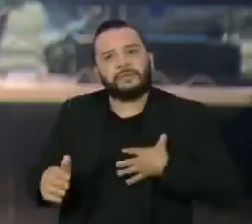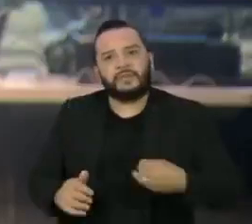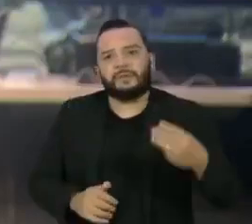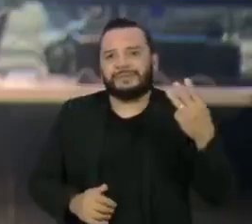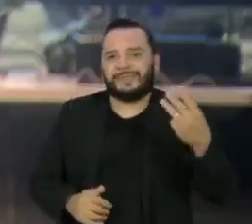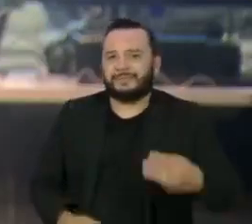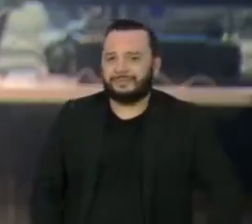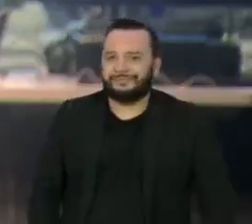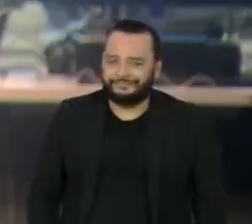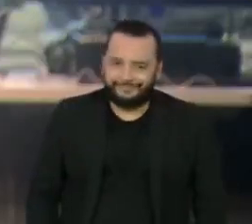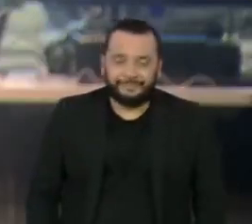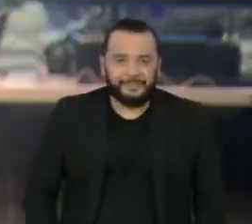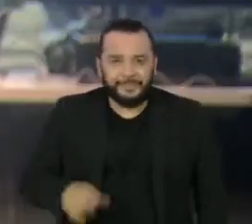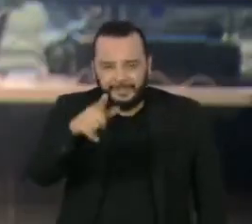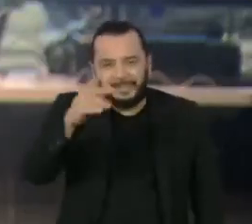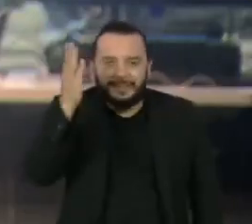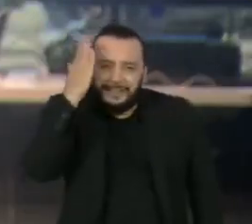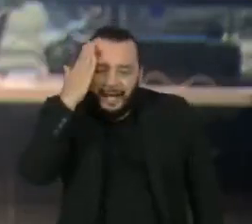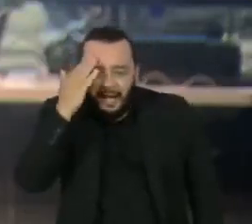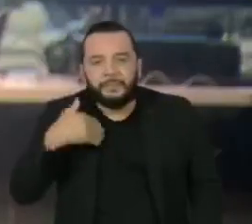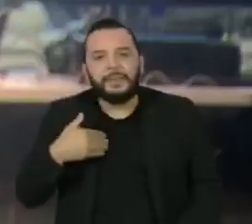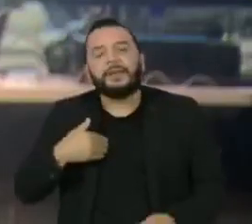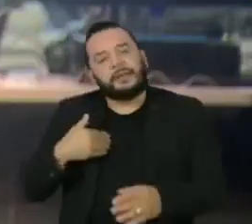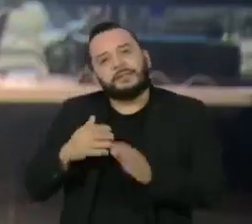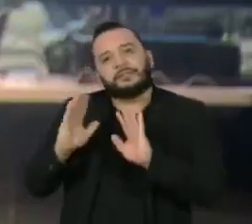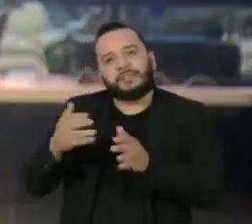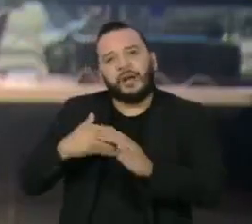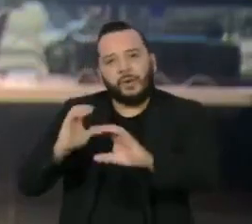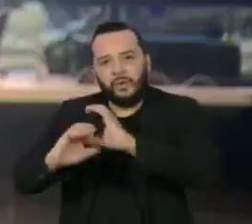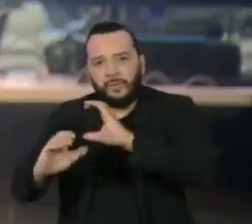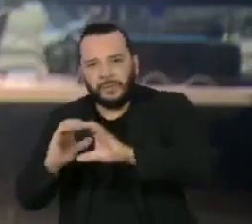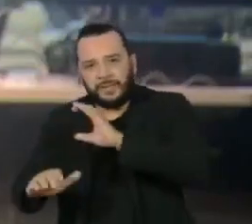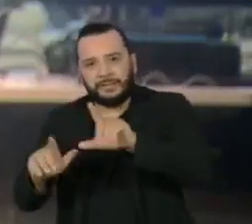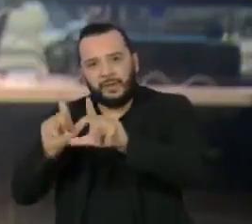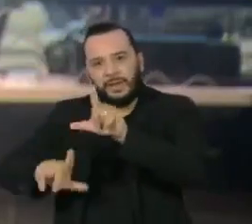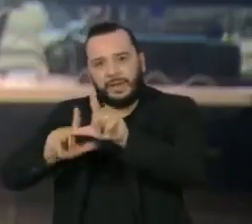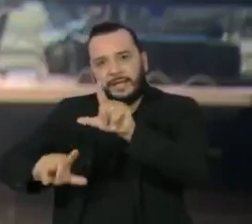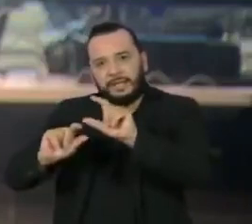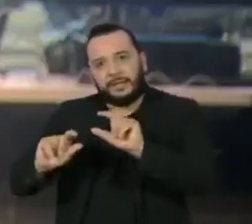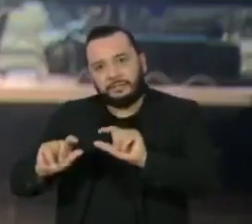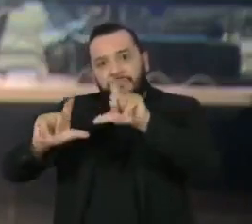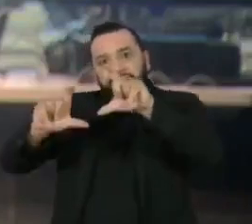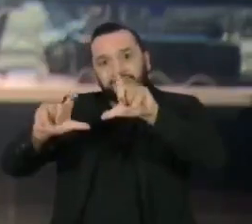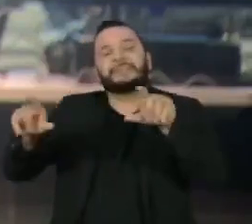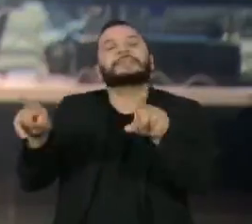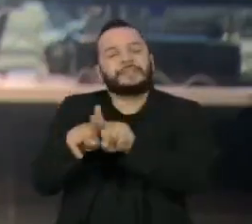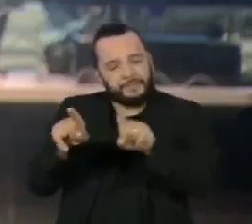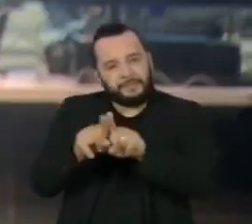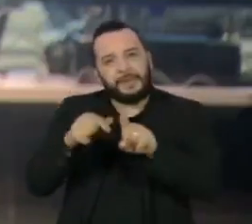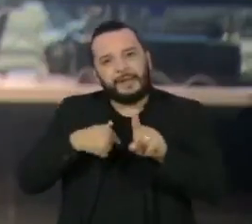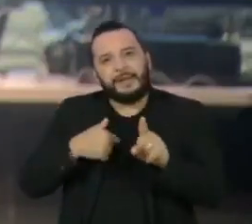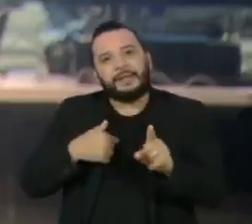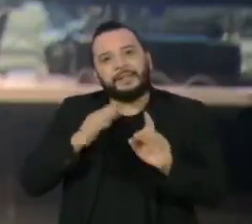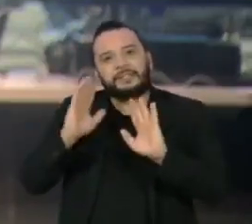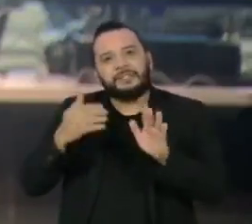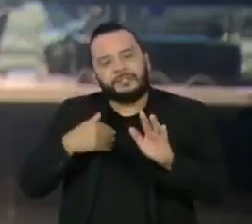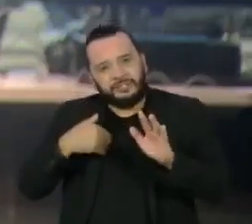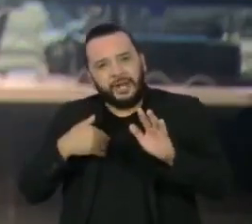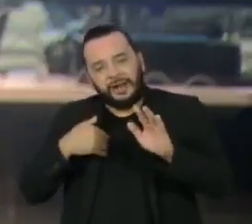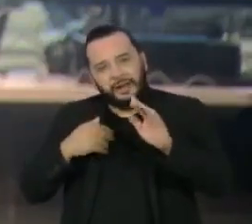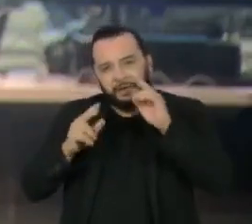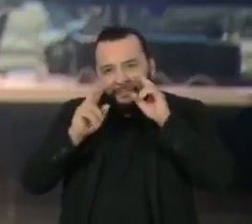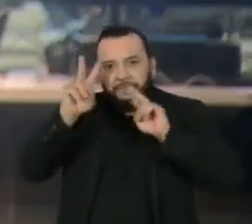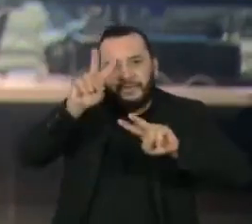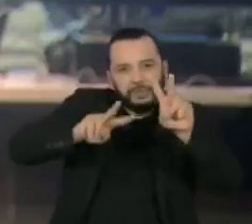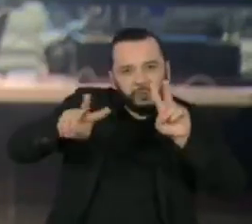O Falar na Comunicação Aumentativa e Alternativa, ela ajuda pessoas sem fala ou escrita eficiente